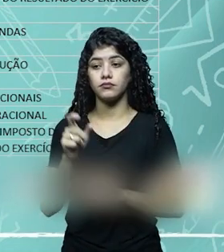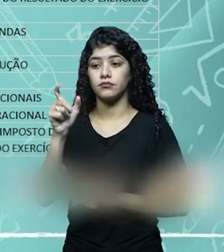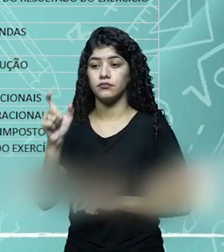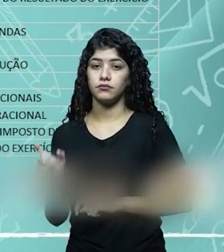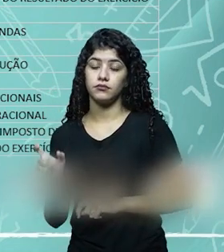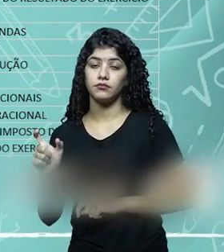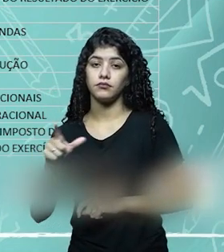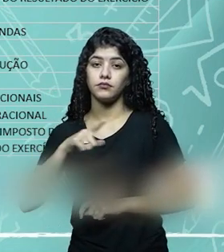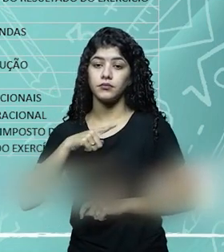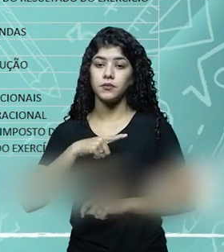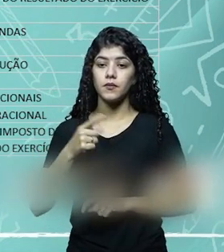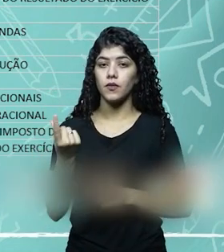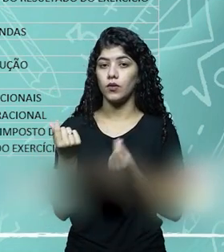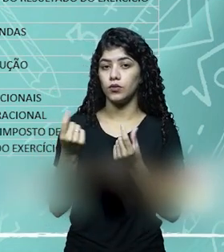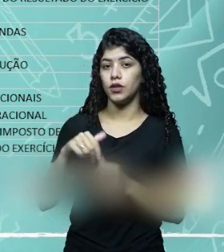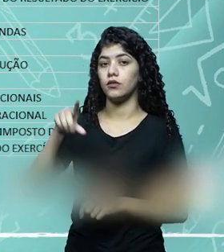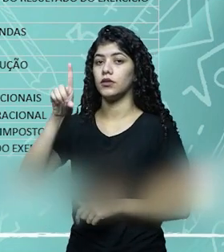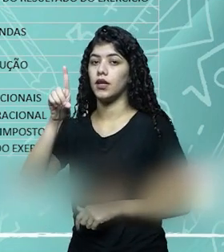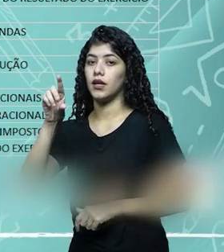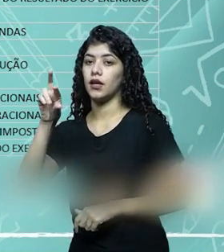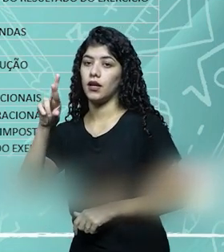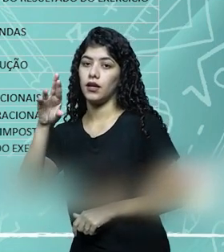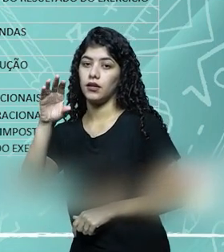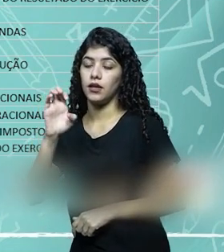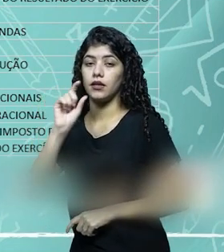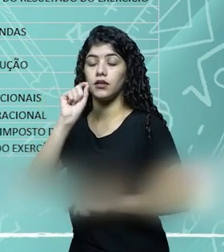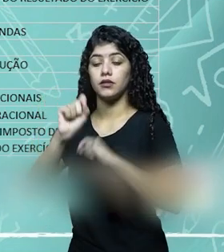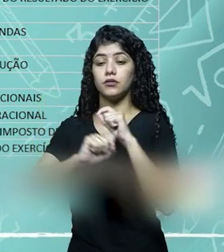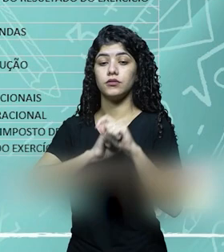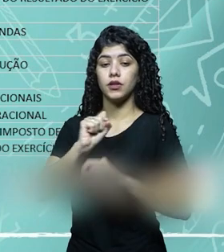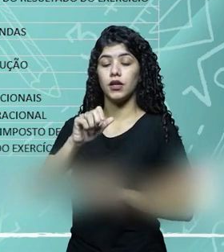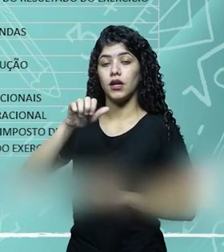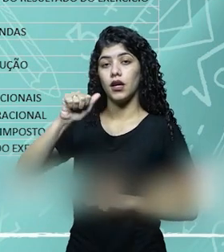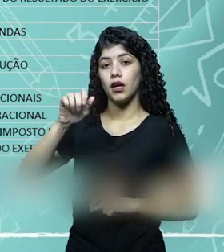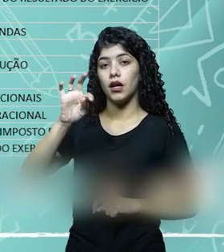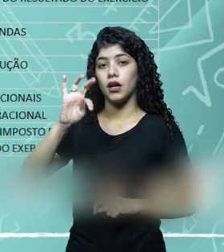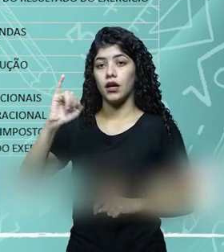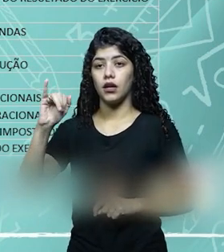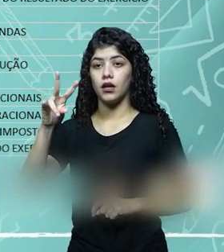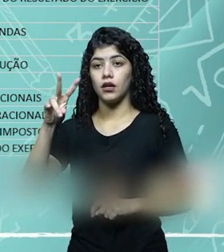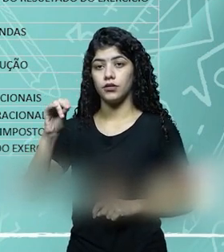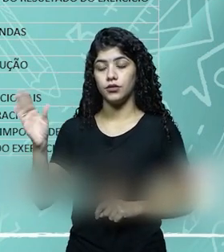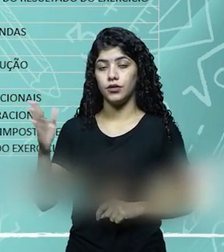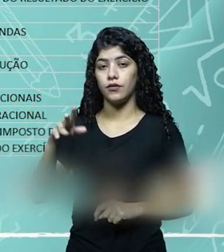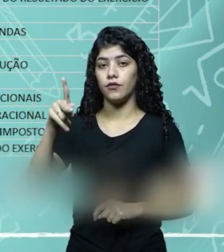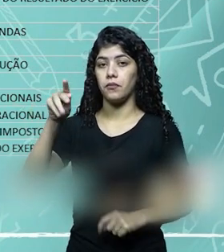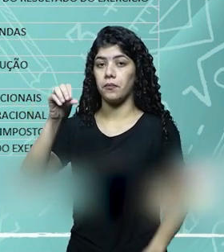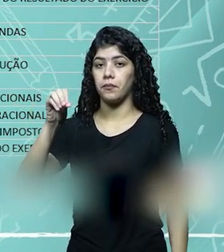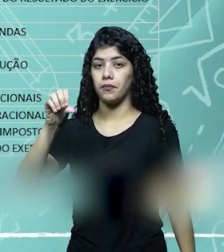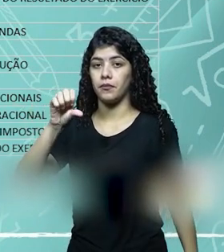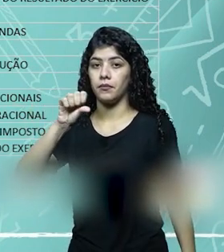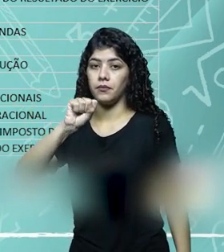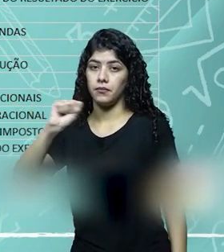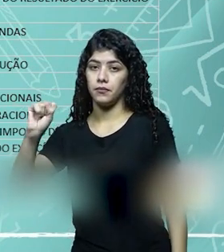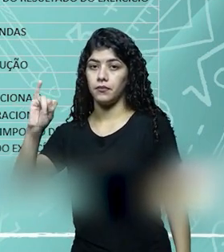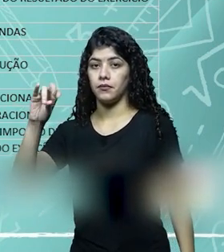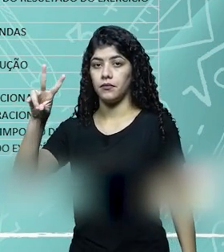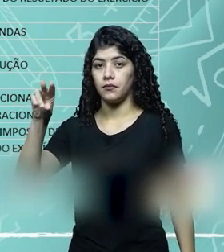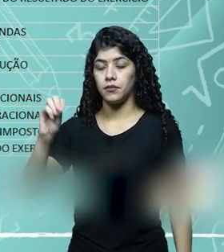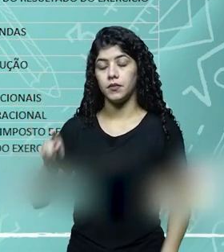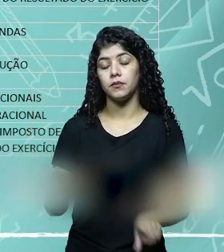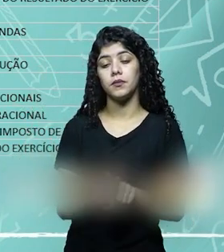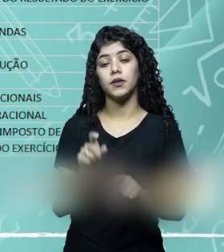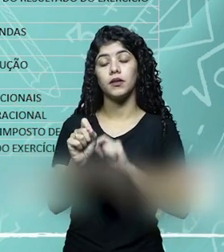patrimonial ou ADRE, podendo um tais grupo ser o quê? Ativos, passivos, despesas ou receitas. Então nós temos aqui o balanço